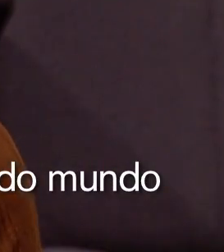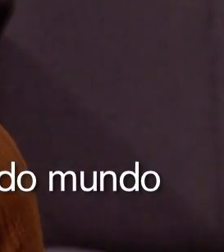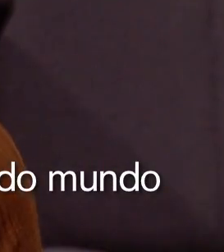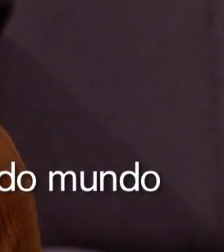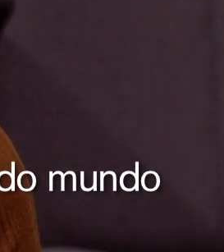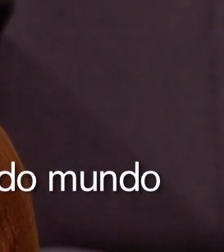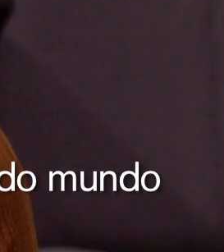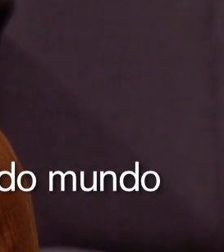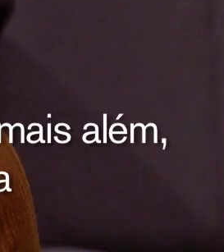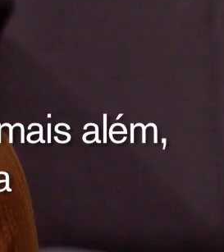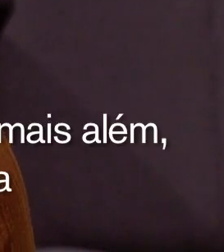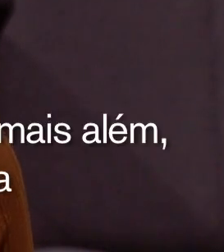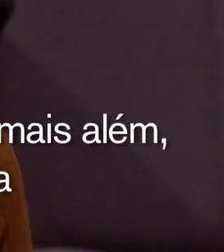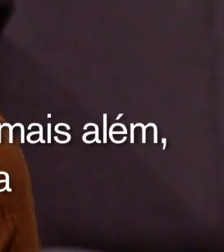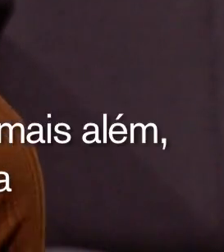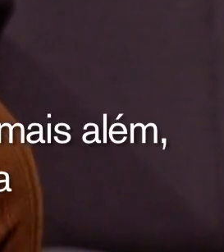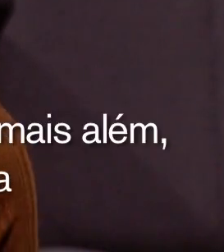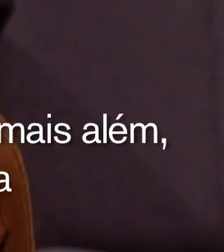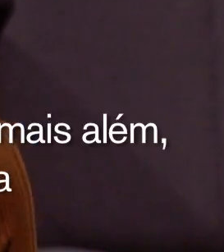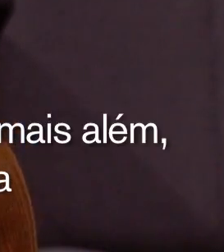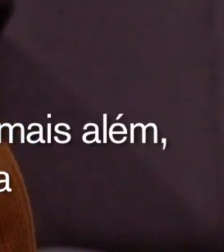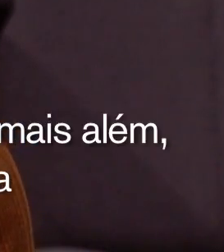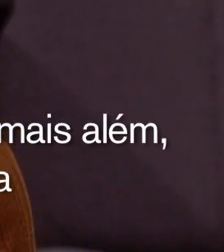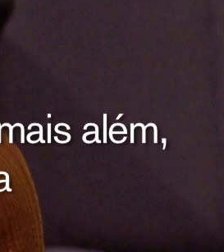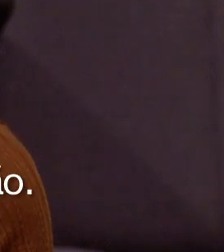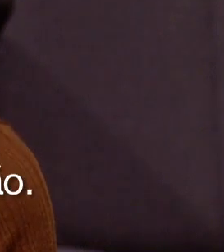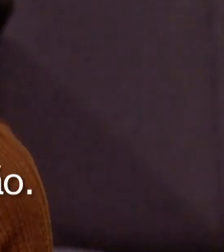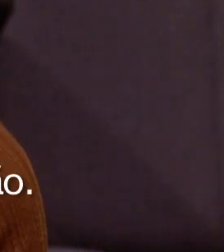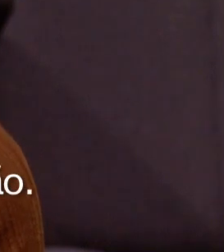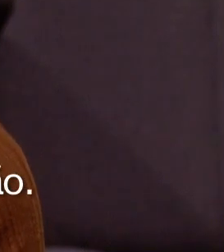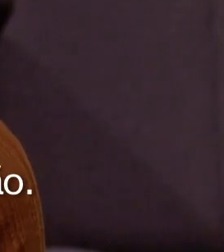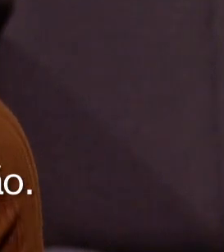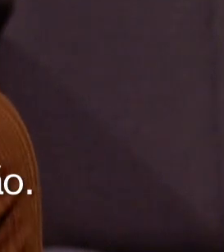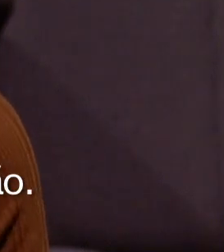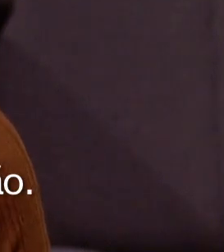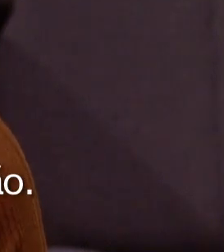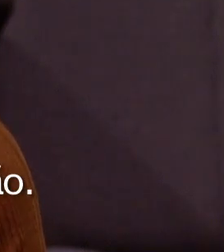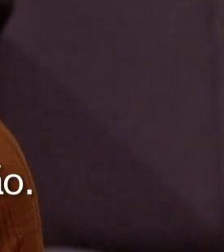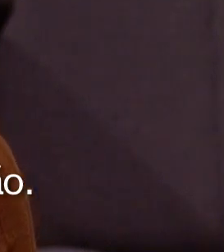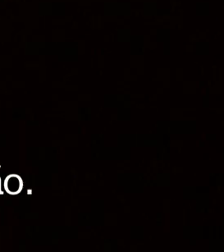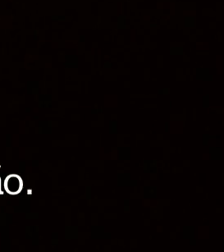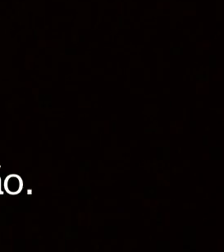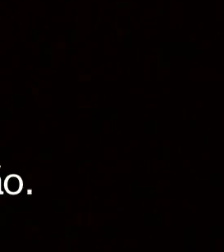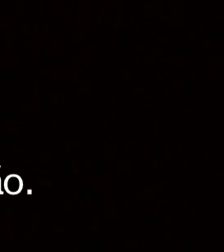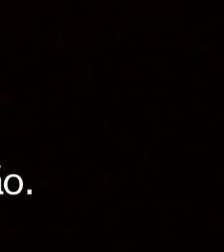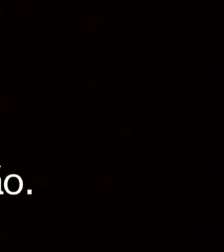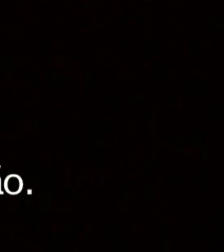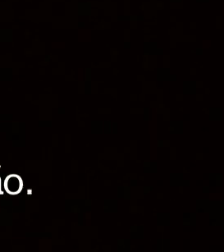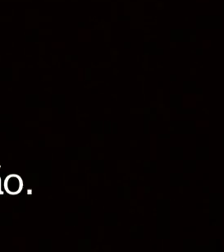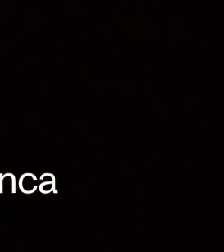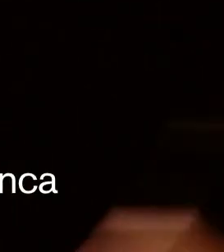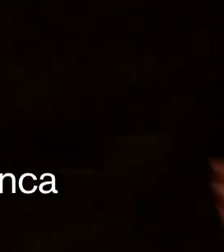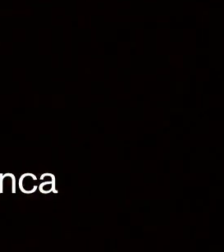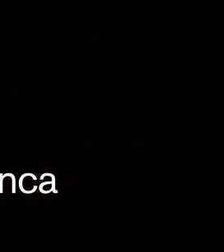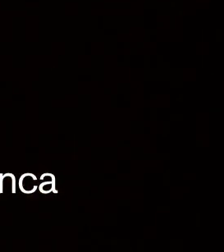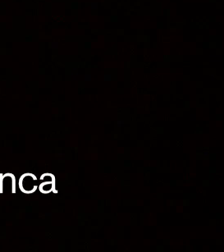visão de mundo, nos permite ver além, como estava a dizer, Ana, da pessoa ou da própria condição,